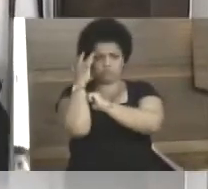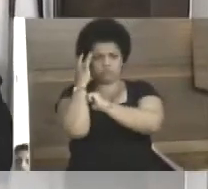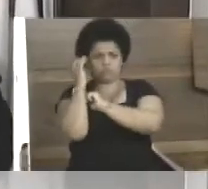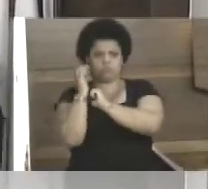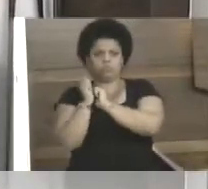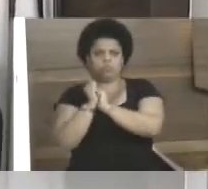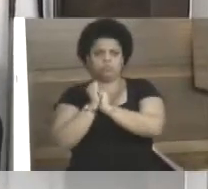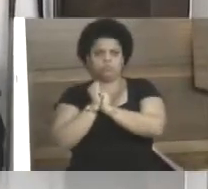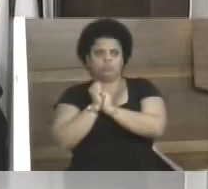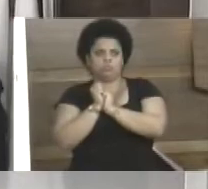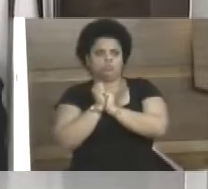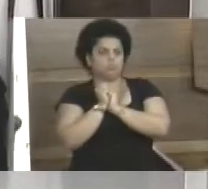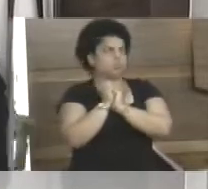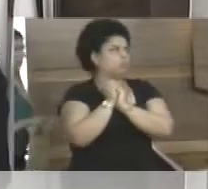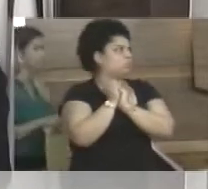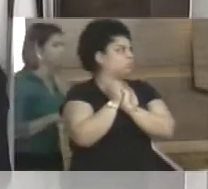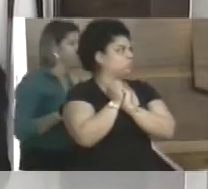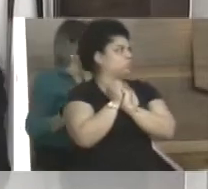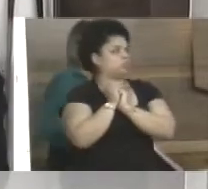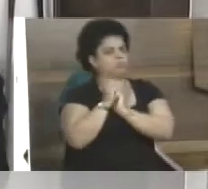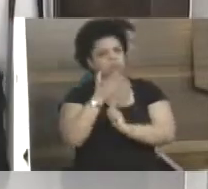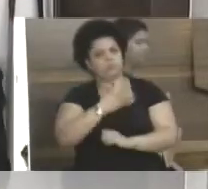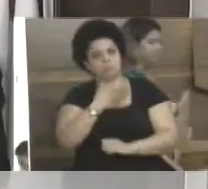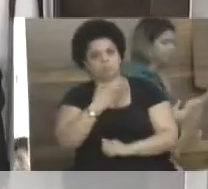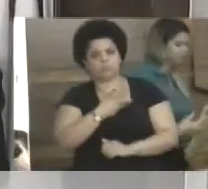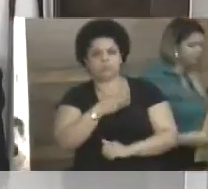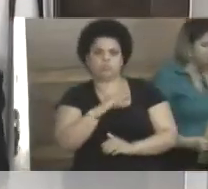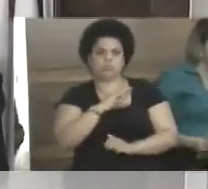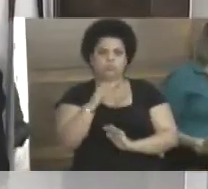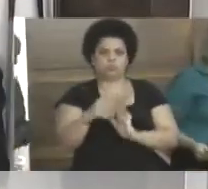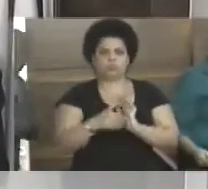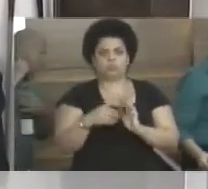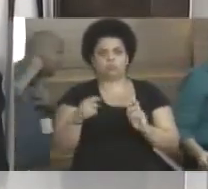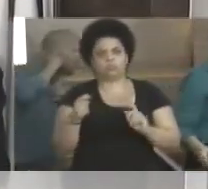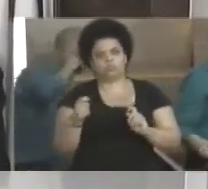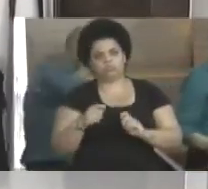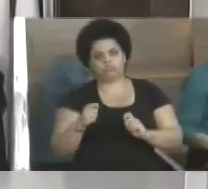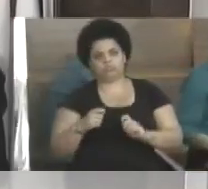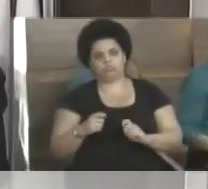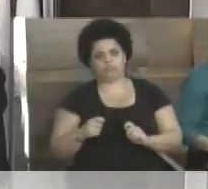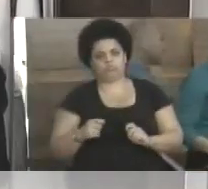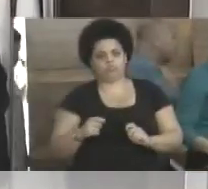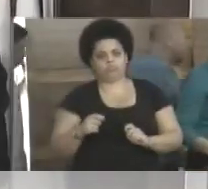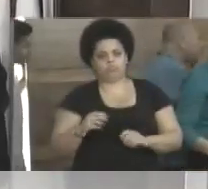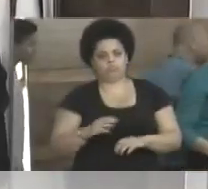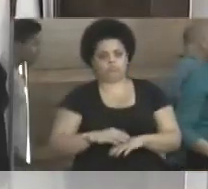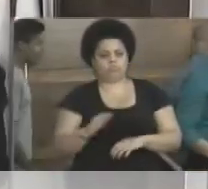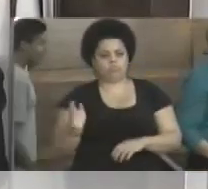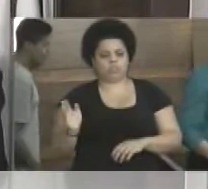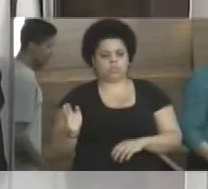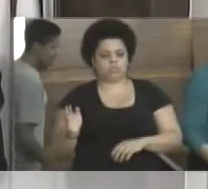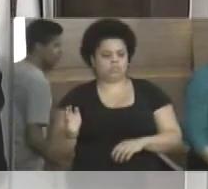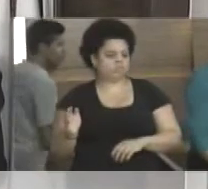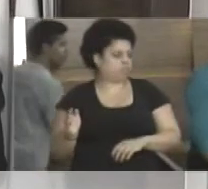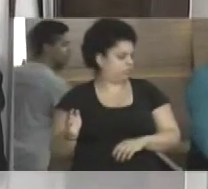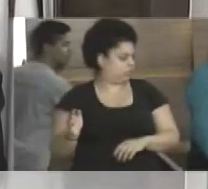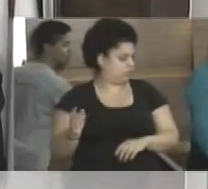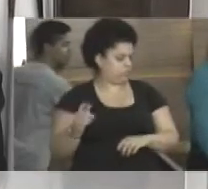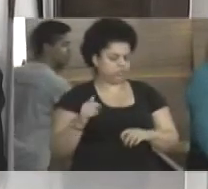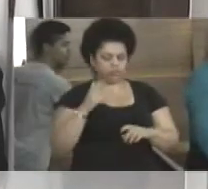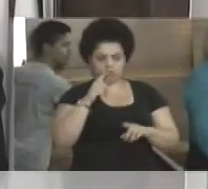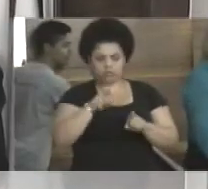a familiarização entre amigos, isso aí traz mais cidadania, traz mais... até